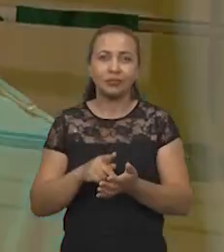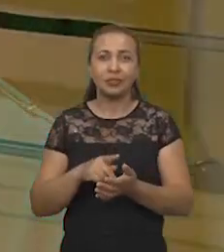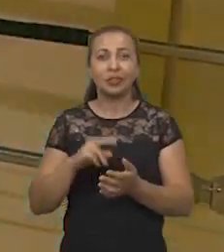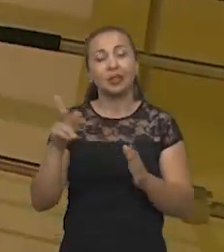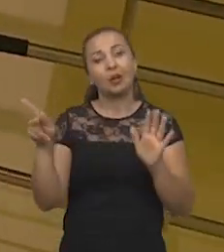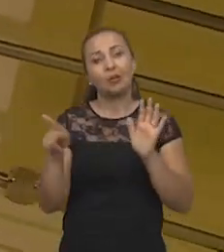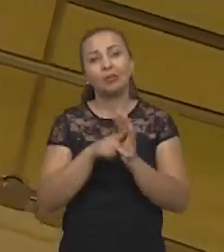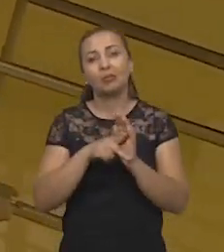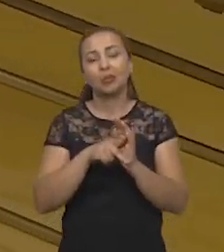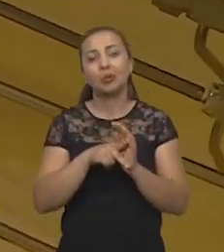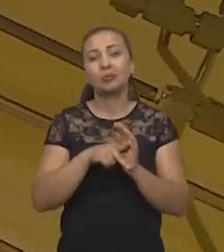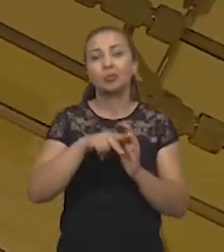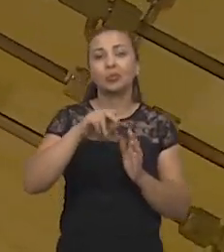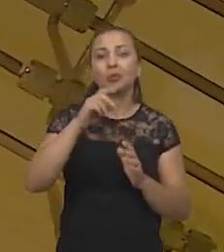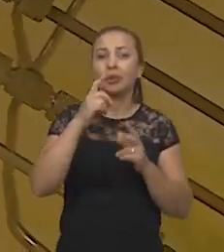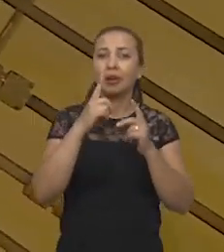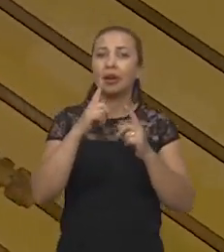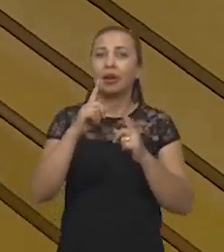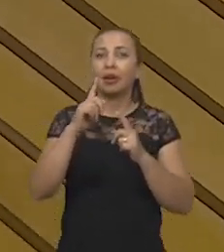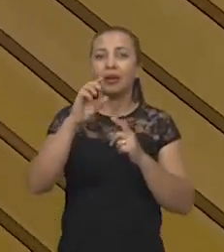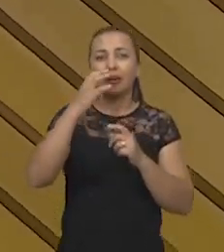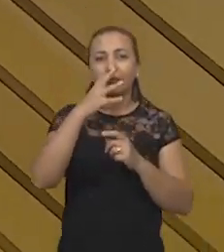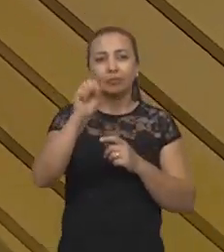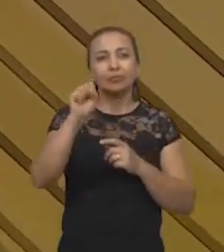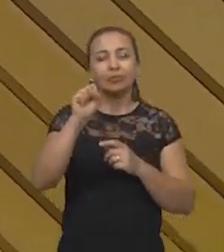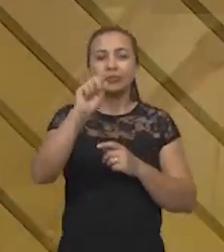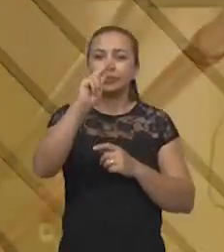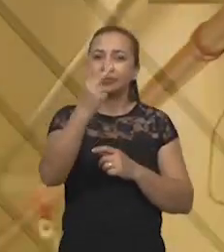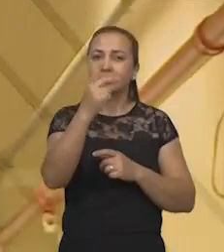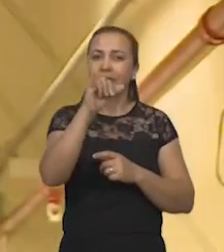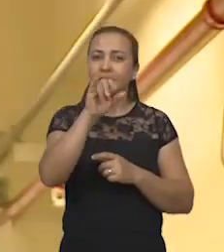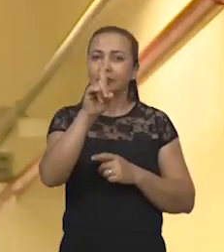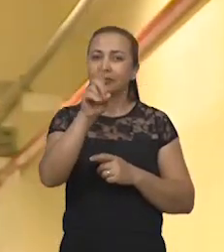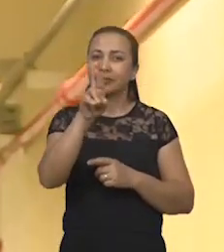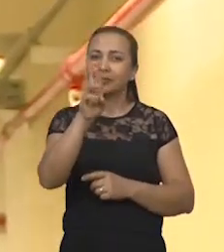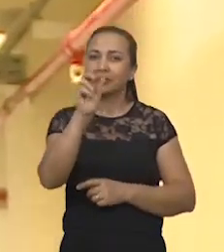que é o próprio hidrogênio, certo? Que, a sociedade,